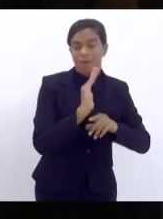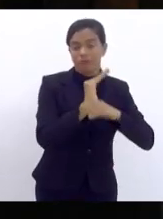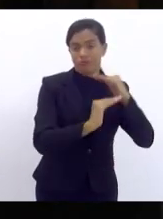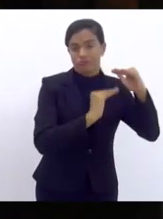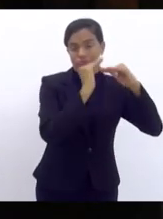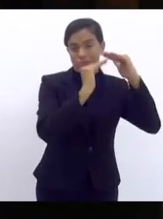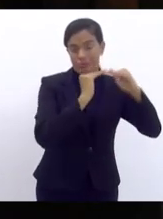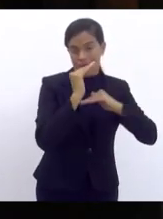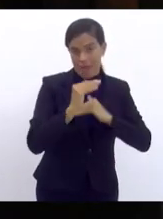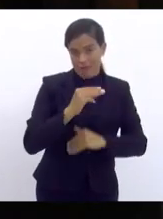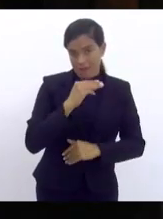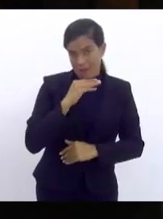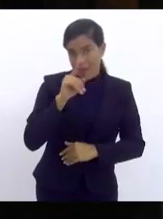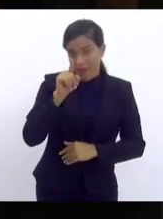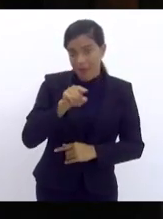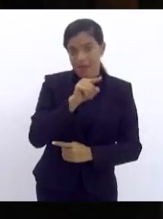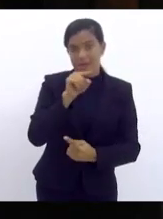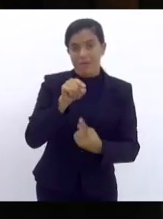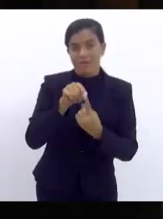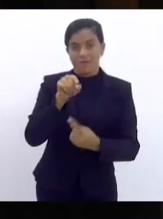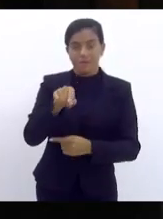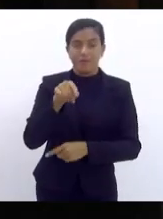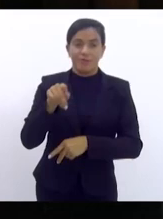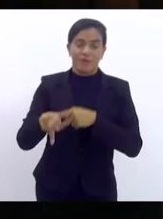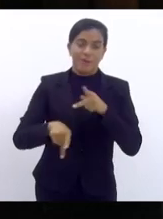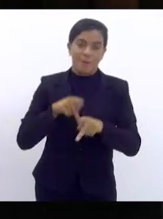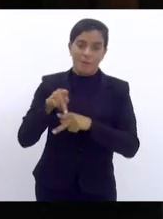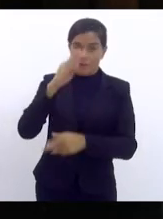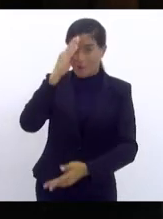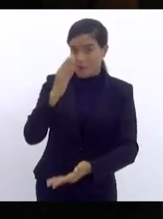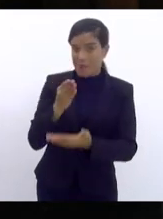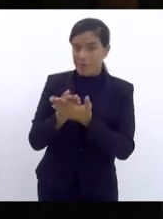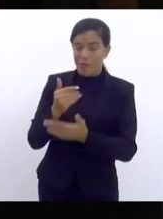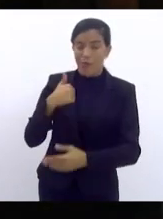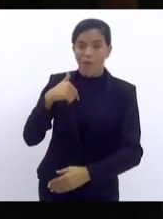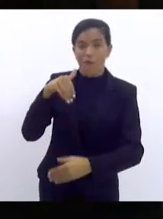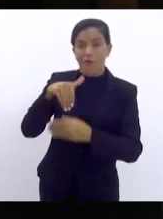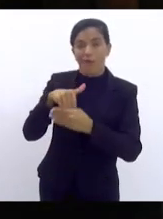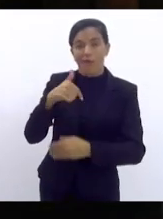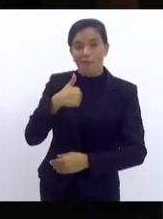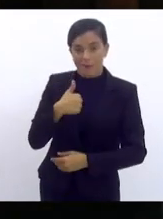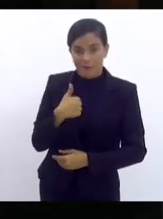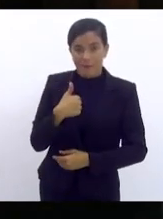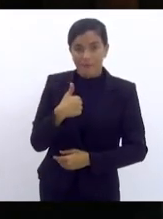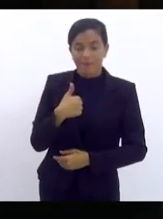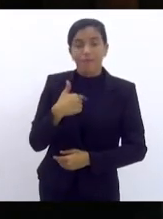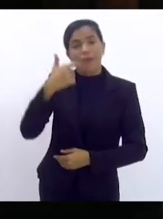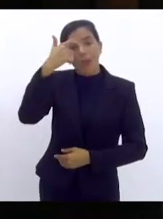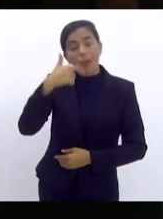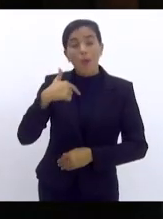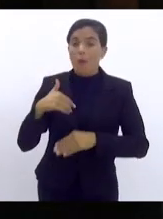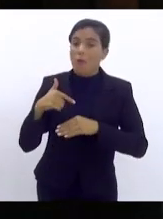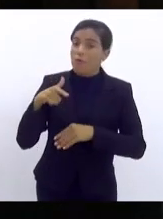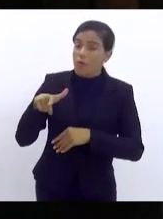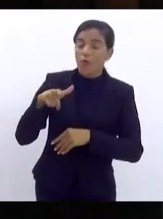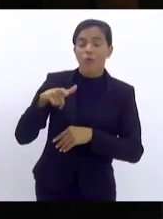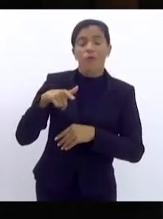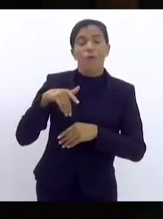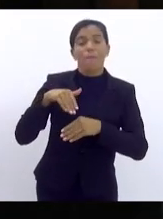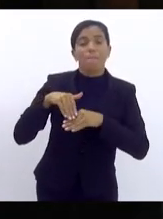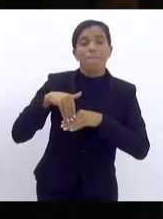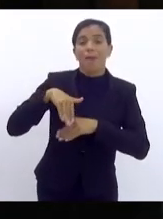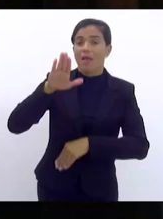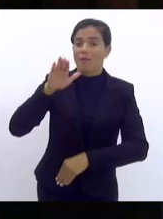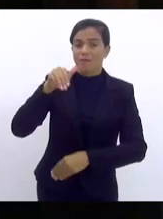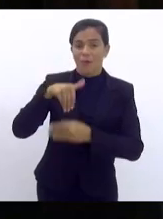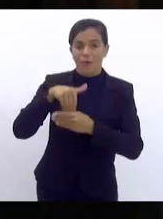E é isso que a população que confiou o seu voto em minha pessoa. Eu fui o mais votado da história de